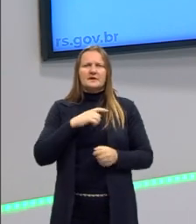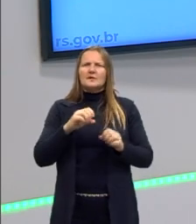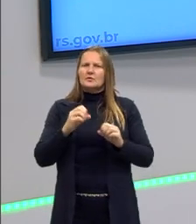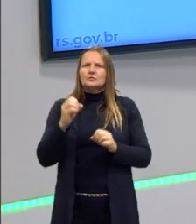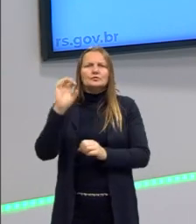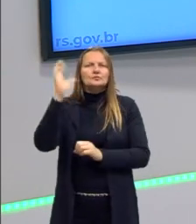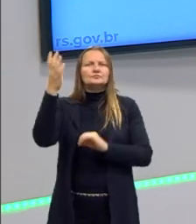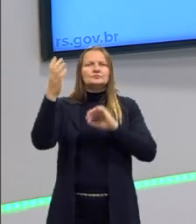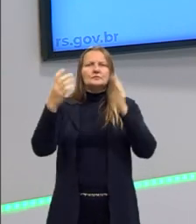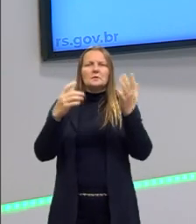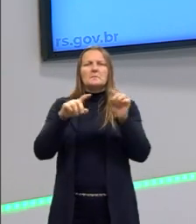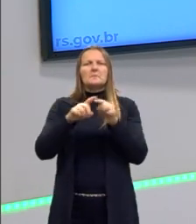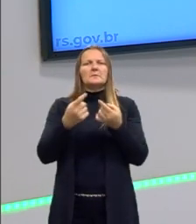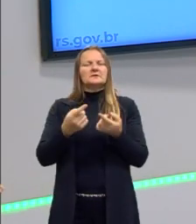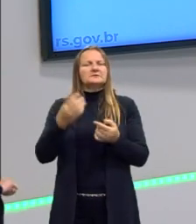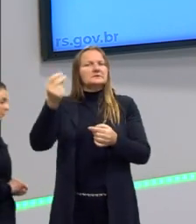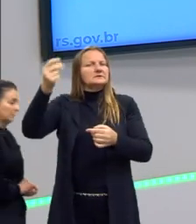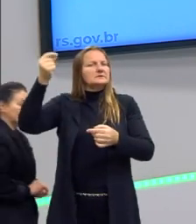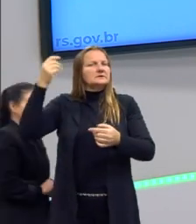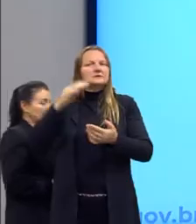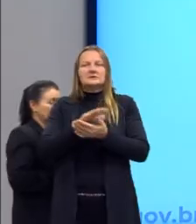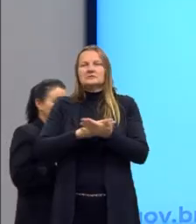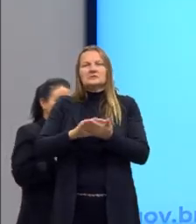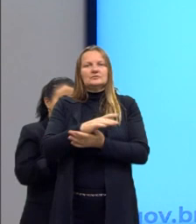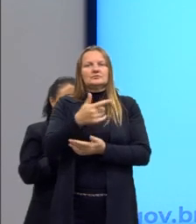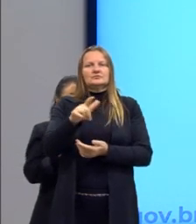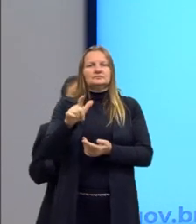bem resolvido, mas na época isso não era assim.